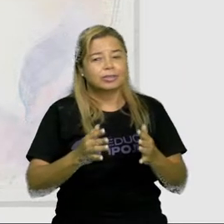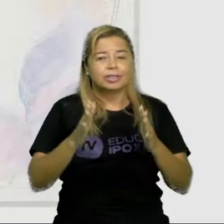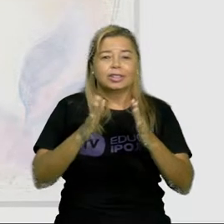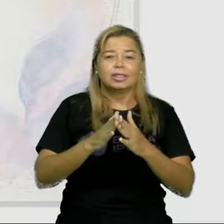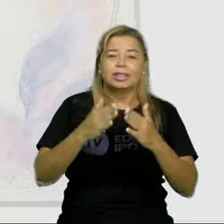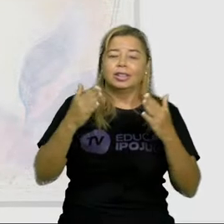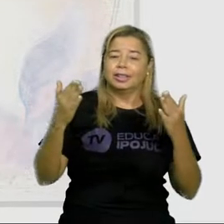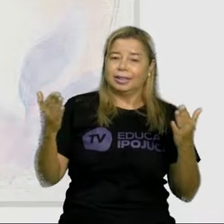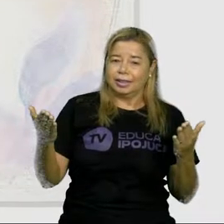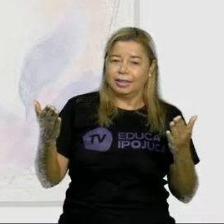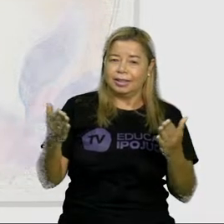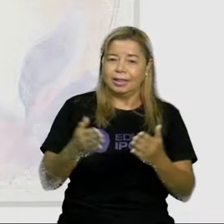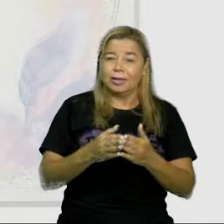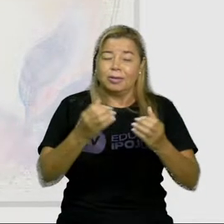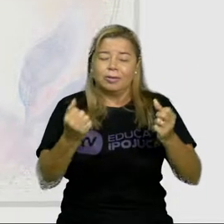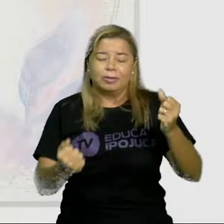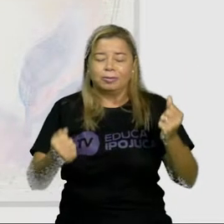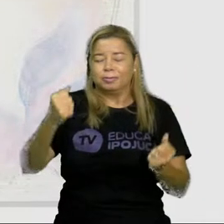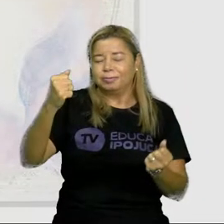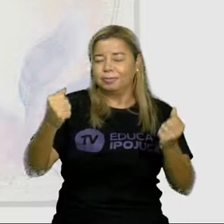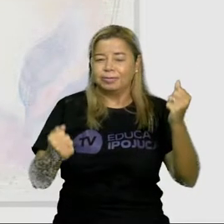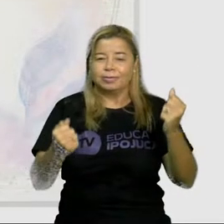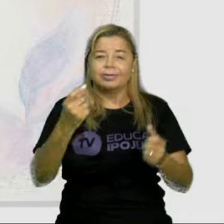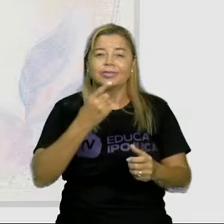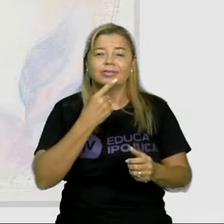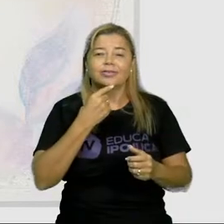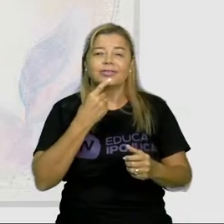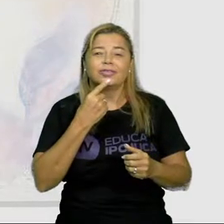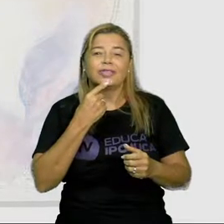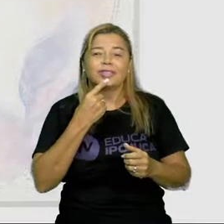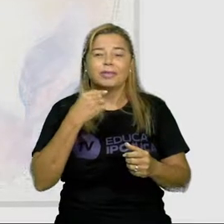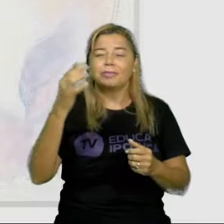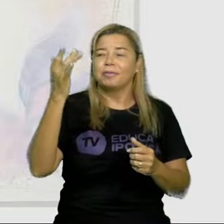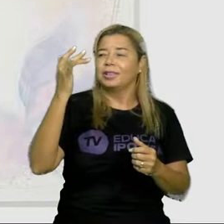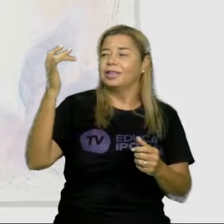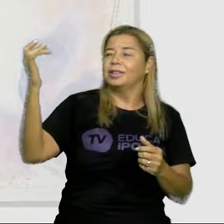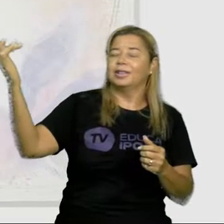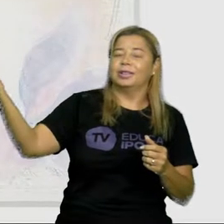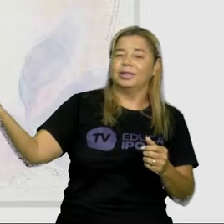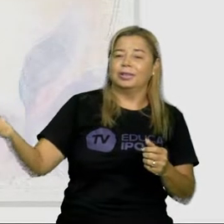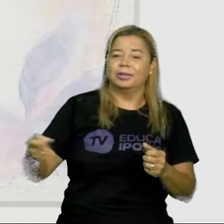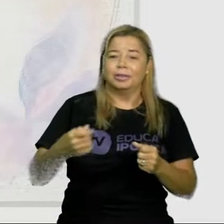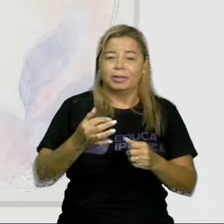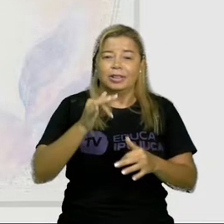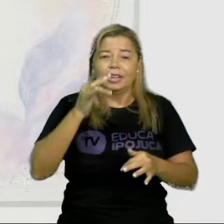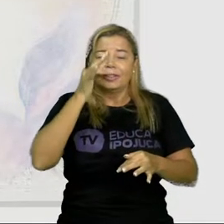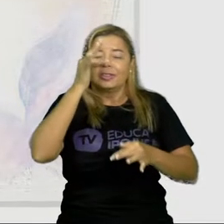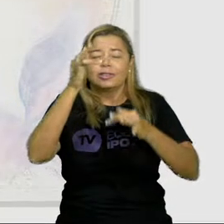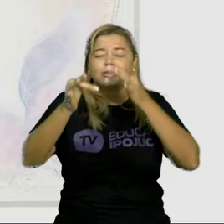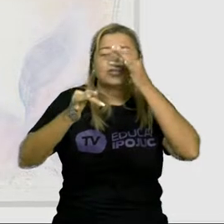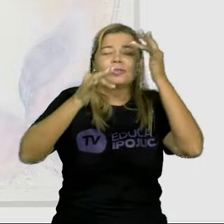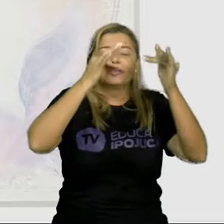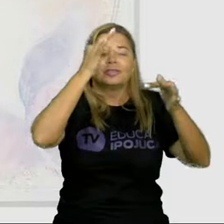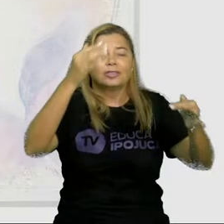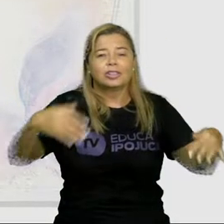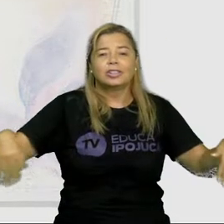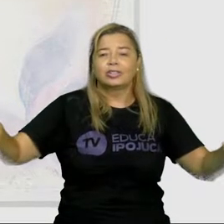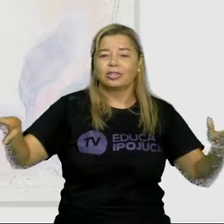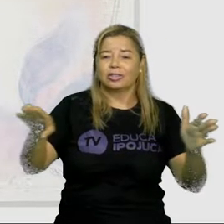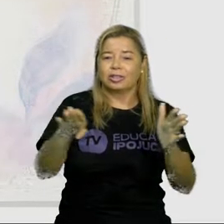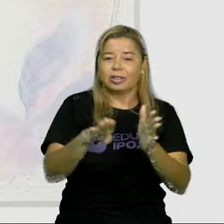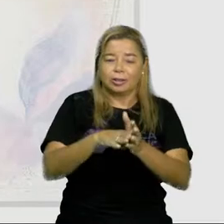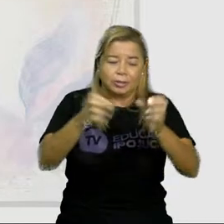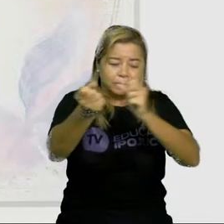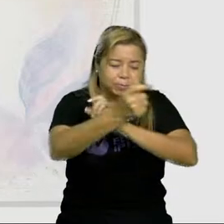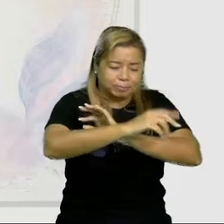vermelho de viludo e de ouro a primavera desceu sobre a terra encheu de flores os